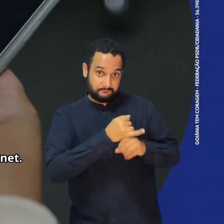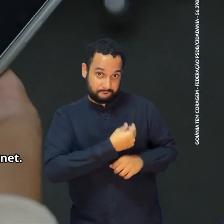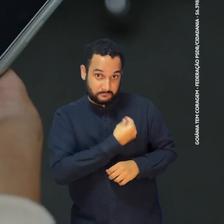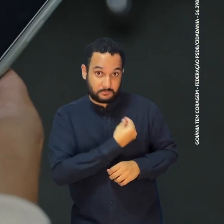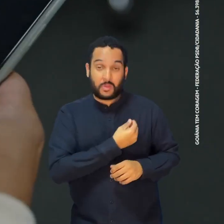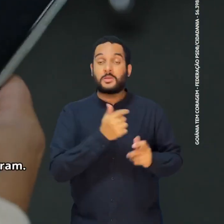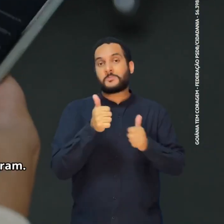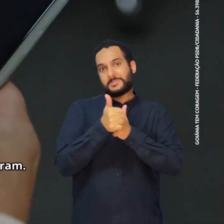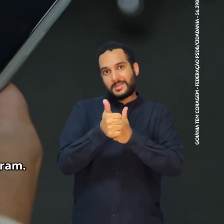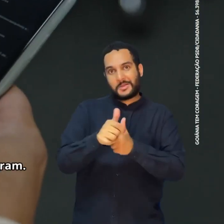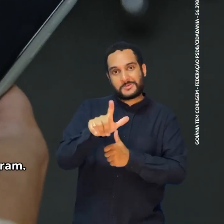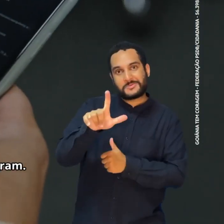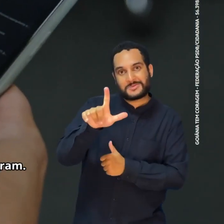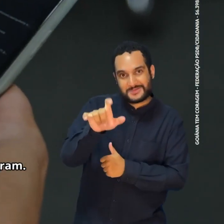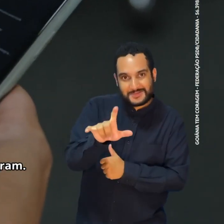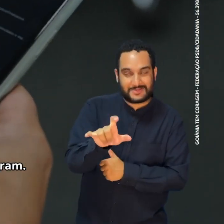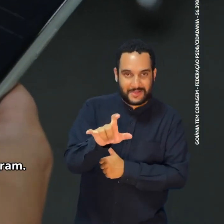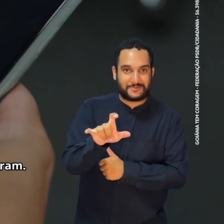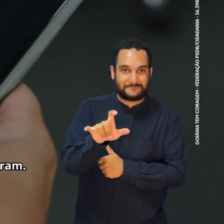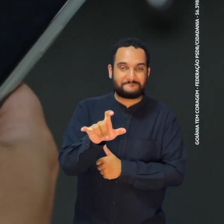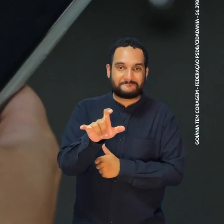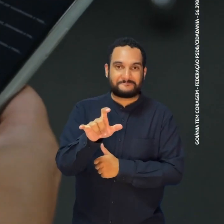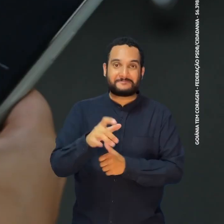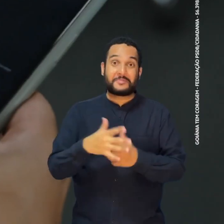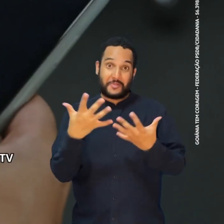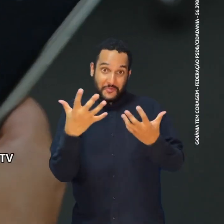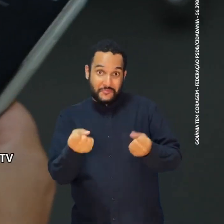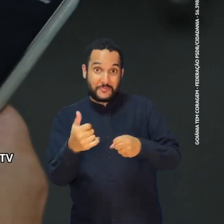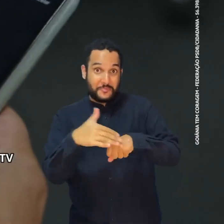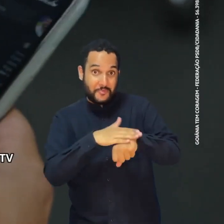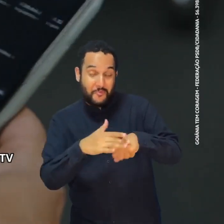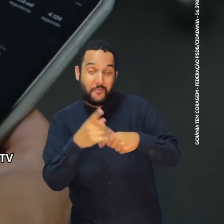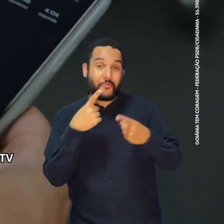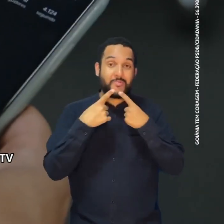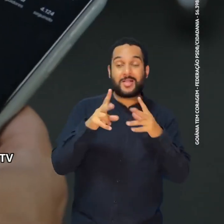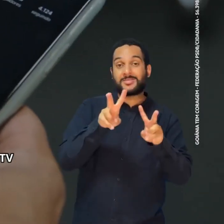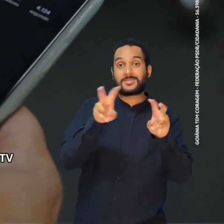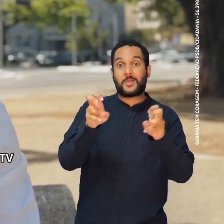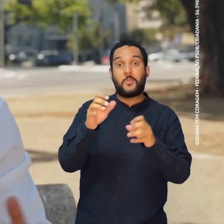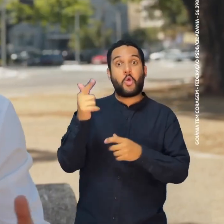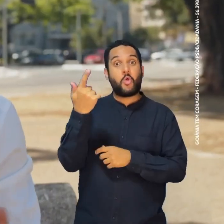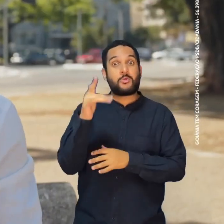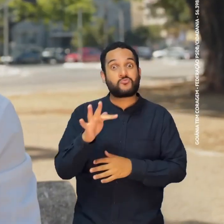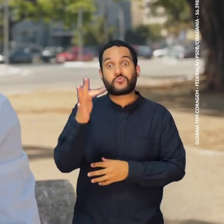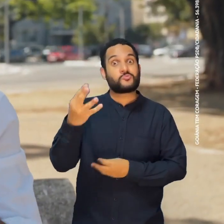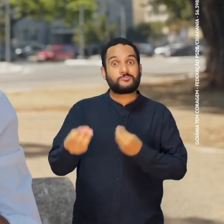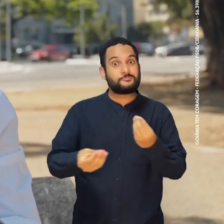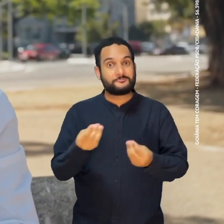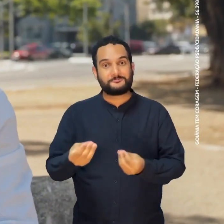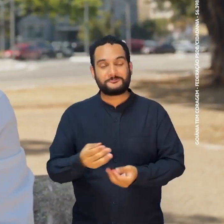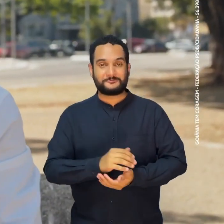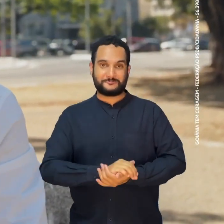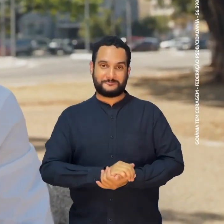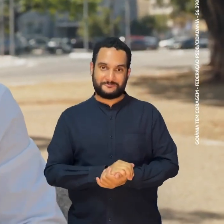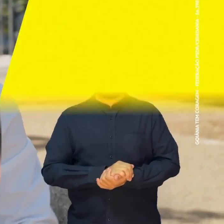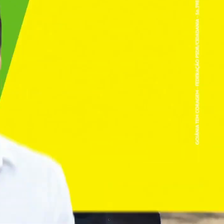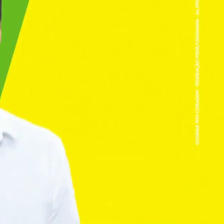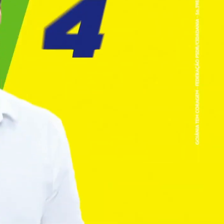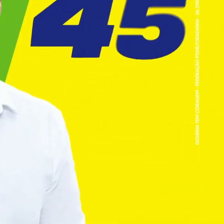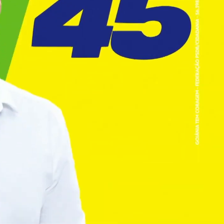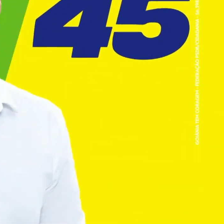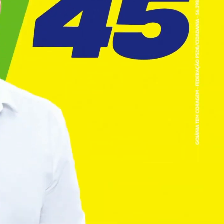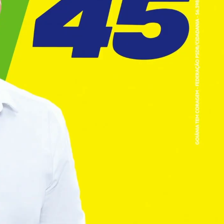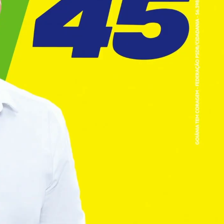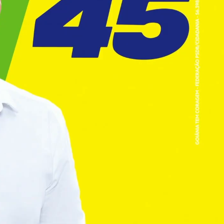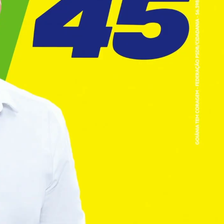está na internet. Por isso, eu te convido também para me seguir no Instagram. Meu perfil é MatheusRibeiroTV. Vamos conversar sobre o futuro de Goiânia.